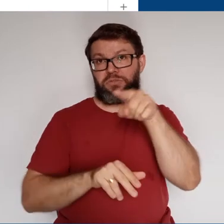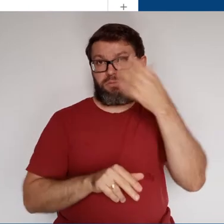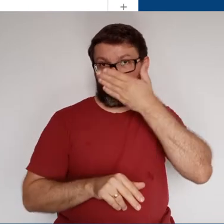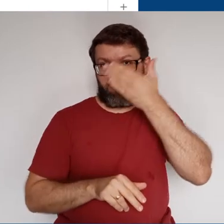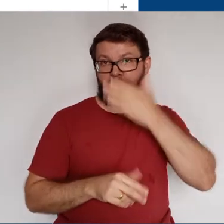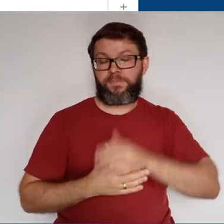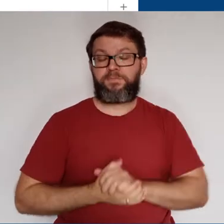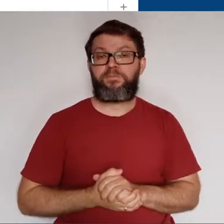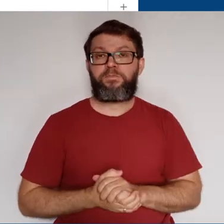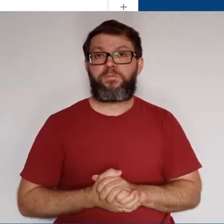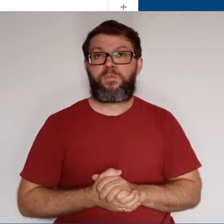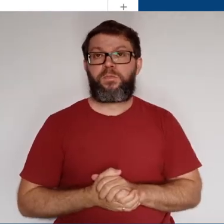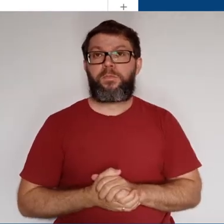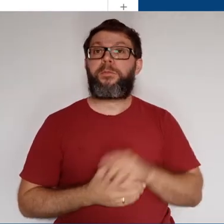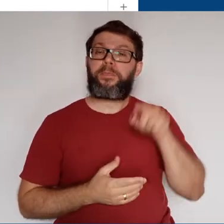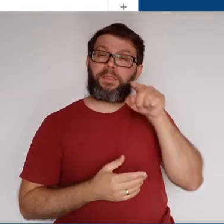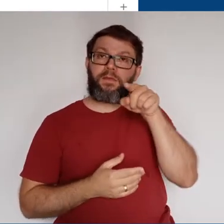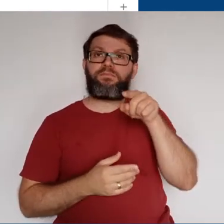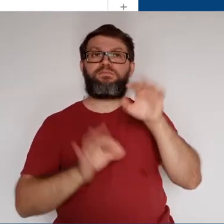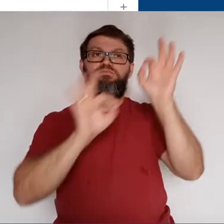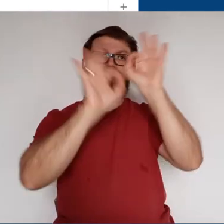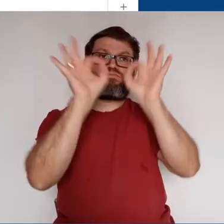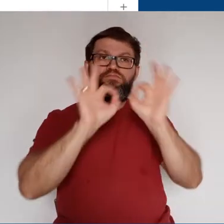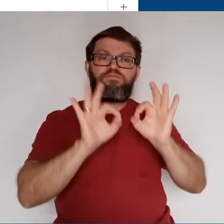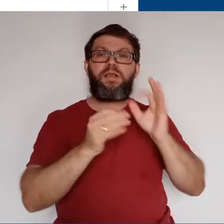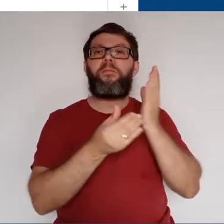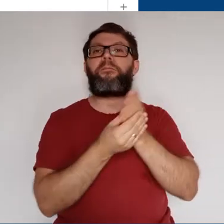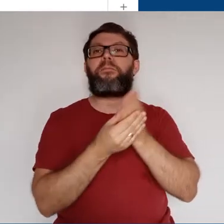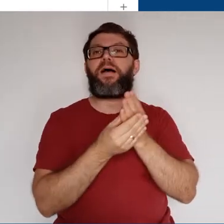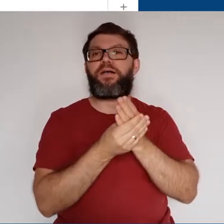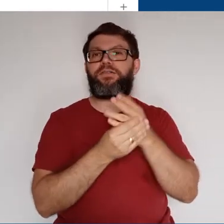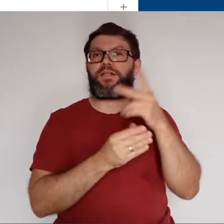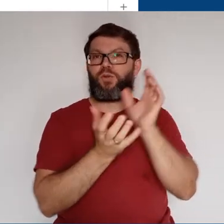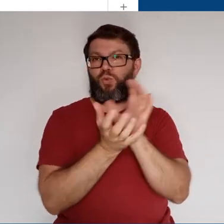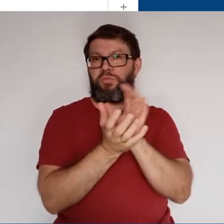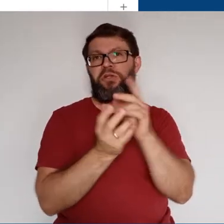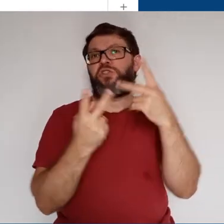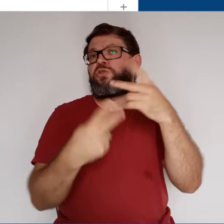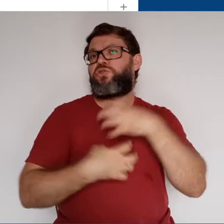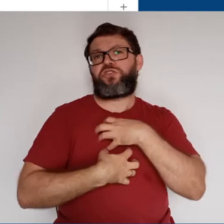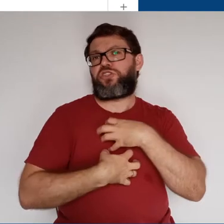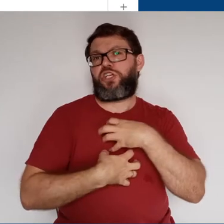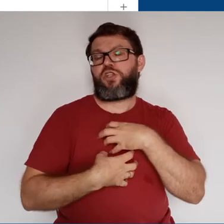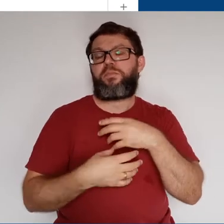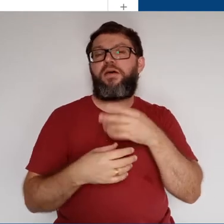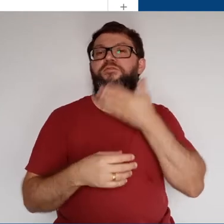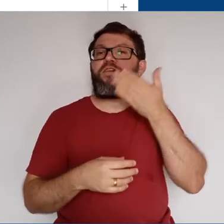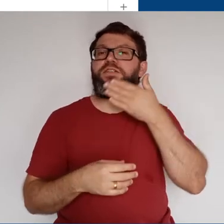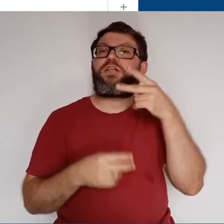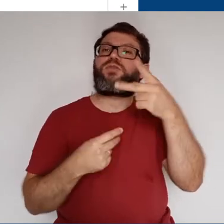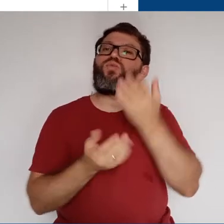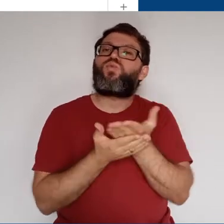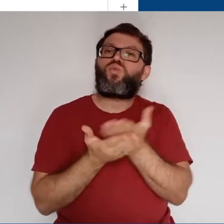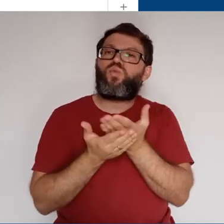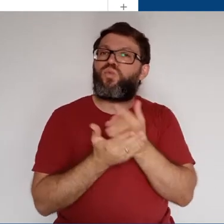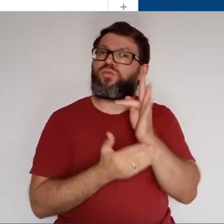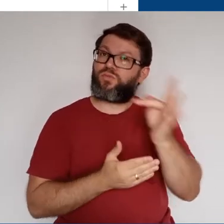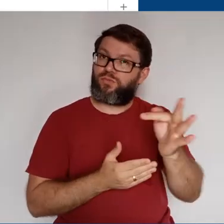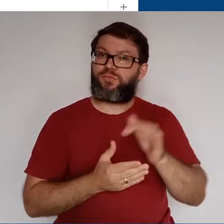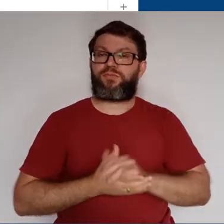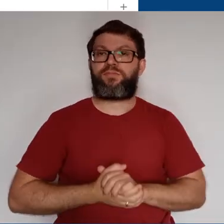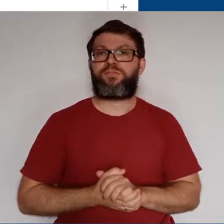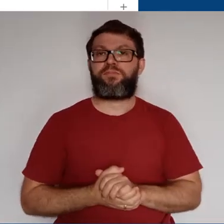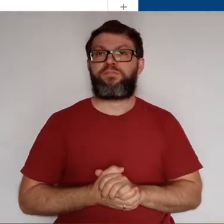visto. A partir deles, organize a pasta da turma do seu modo, de forma que facilite o seu estudo posteriormente.